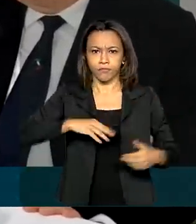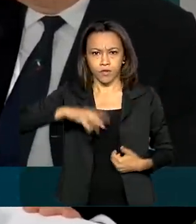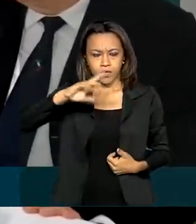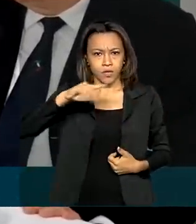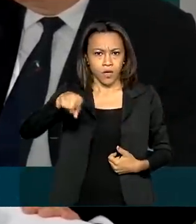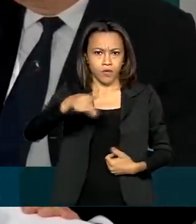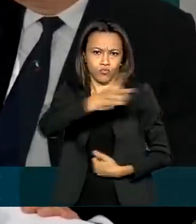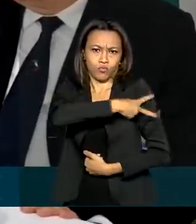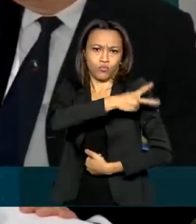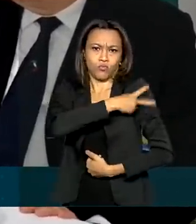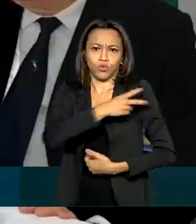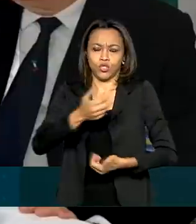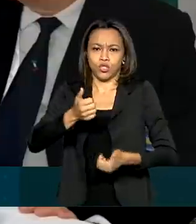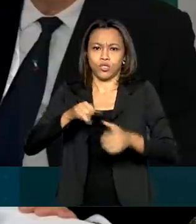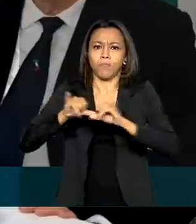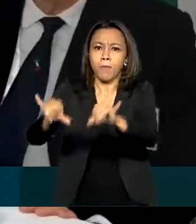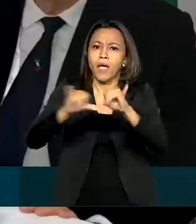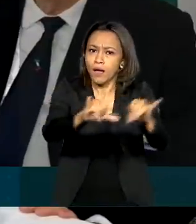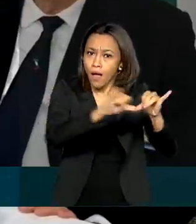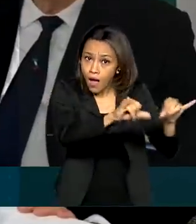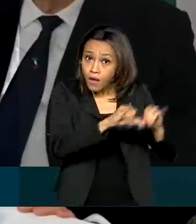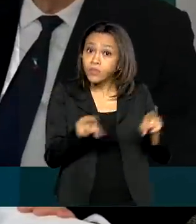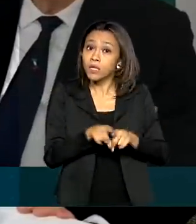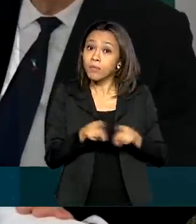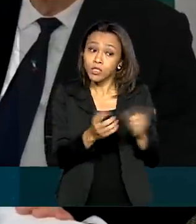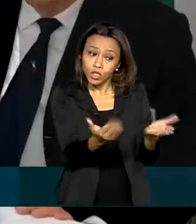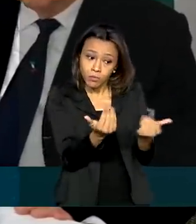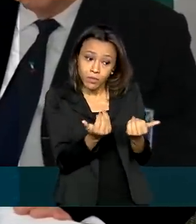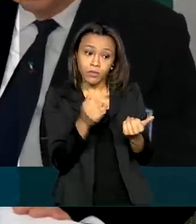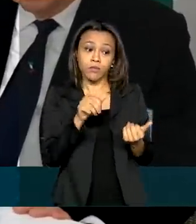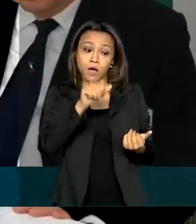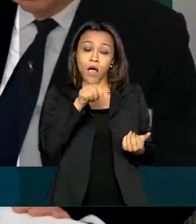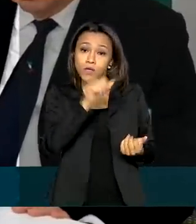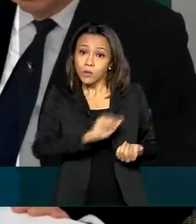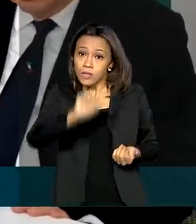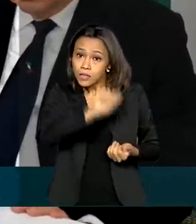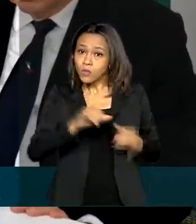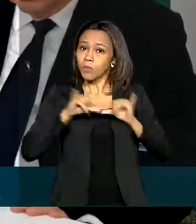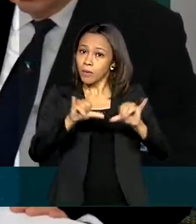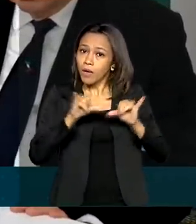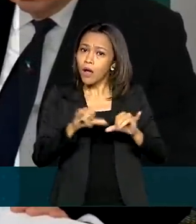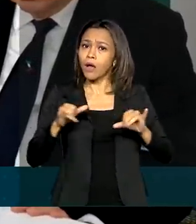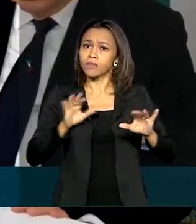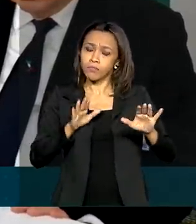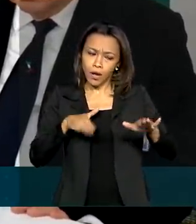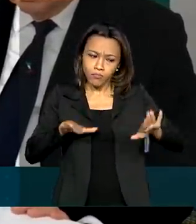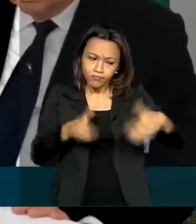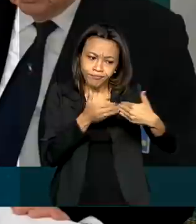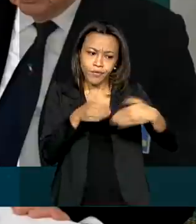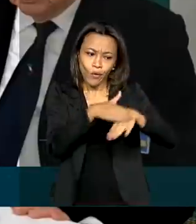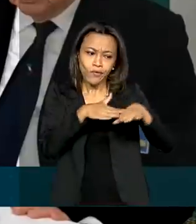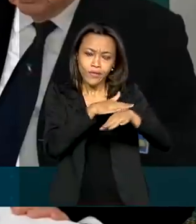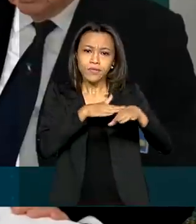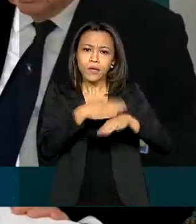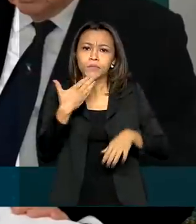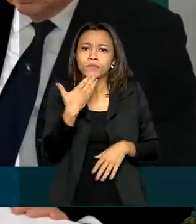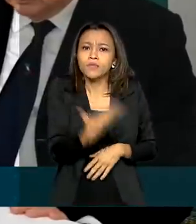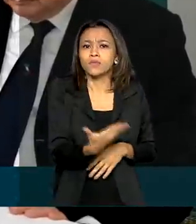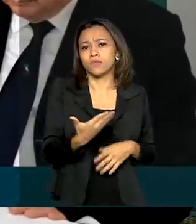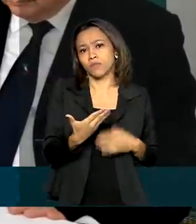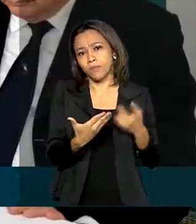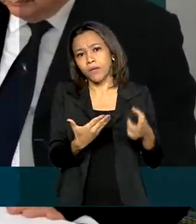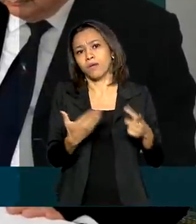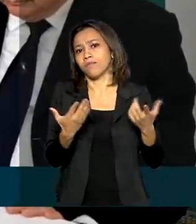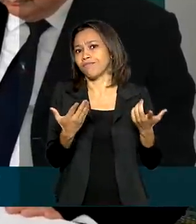com o presidente da associação também de supermercado, fazendo um apelo a que nós criamos o auxílio emergencial, para